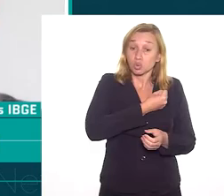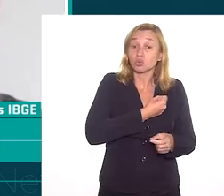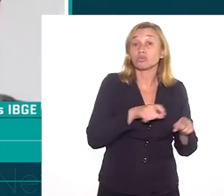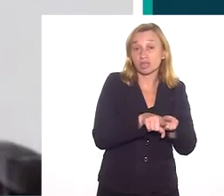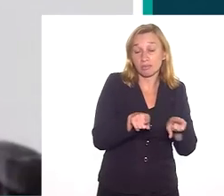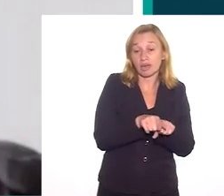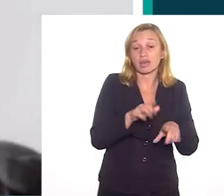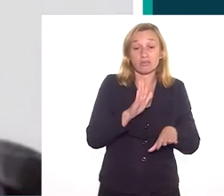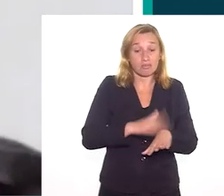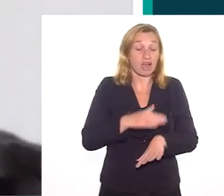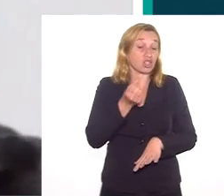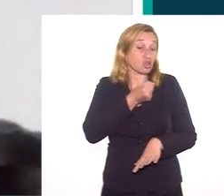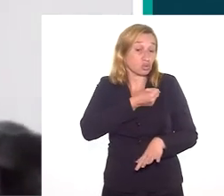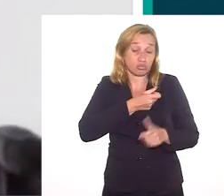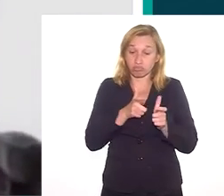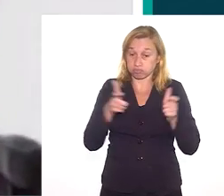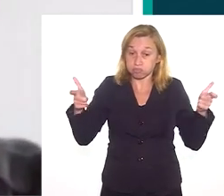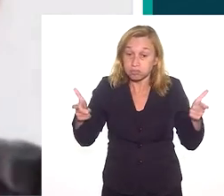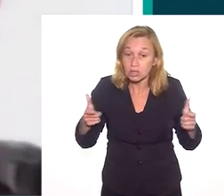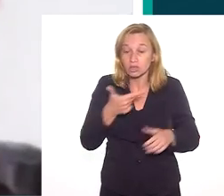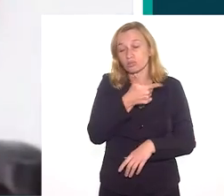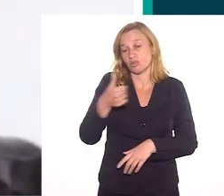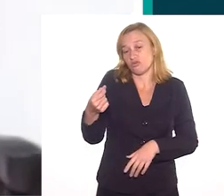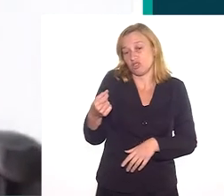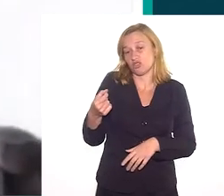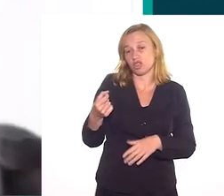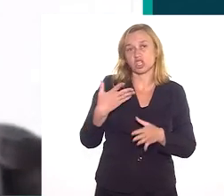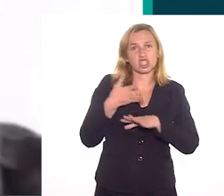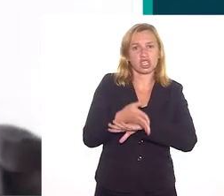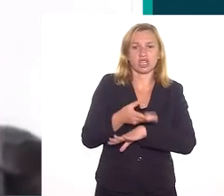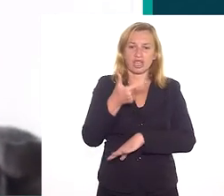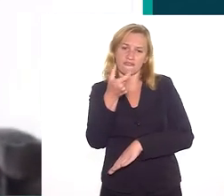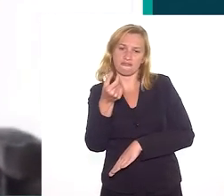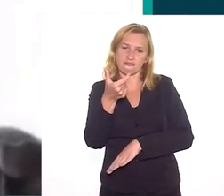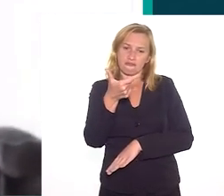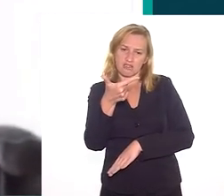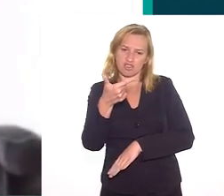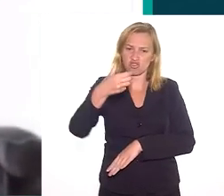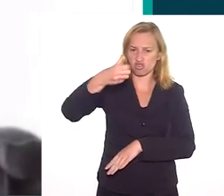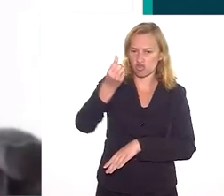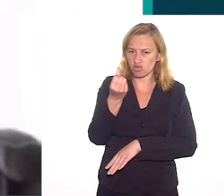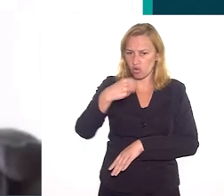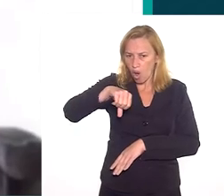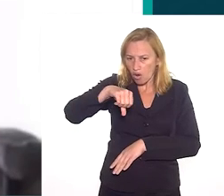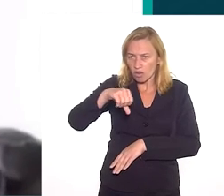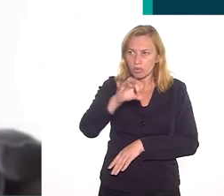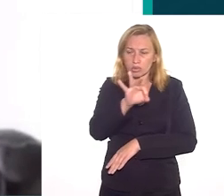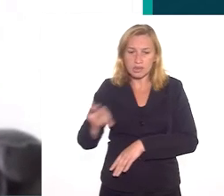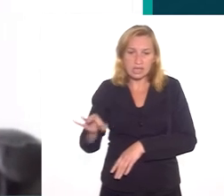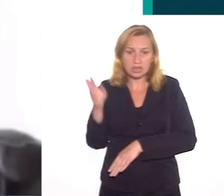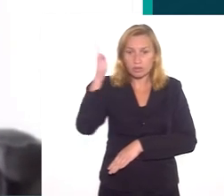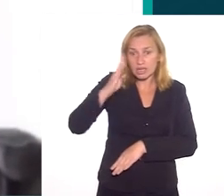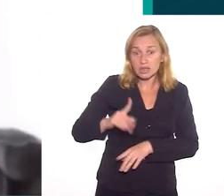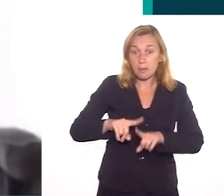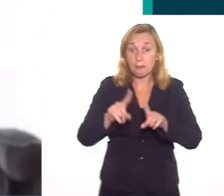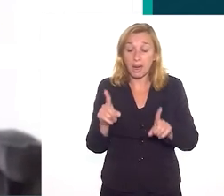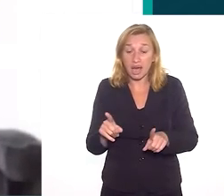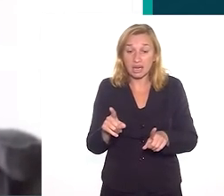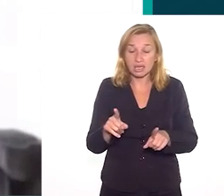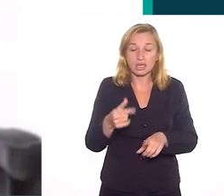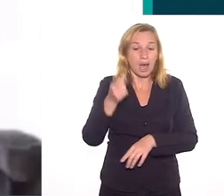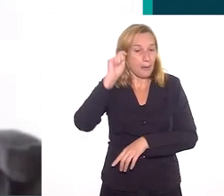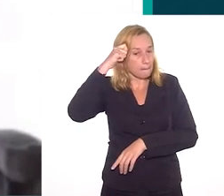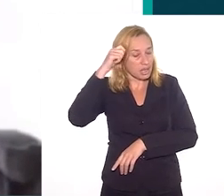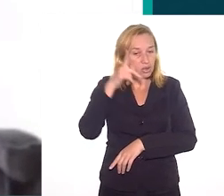de procurar. E essa taxa também foi mais elevada em 2020, chegando a 29% no Brasil,